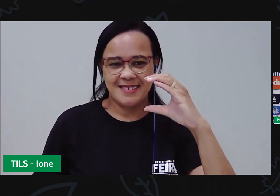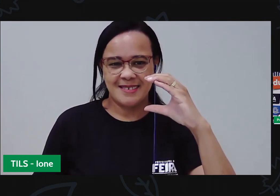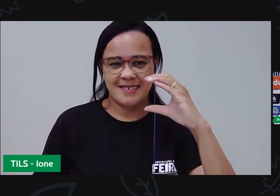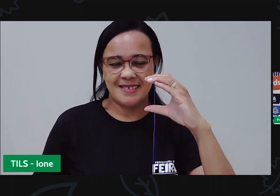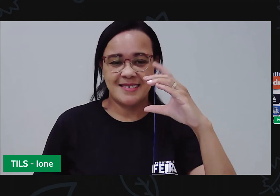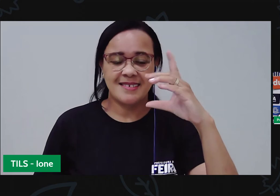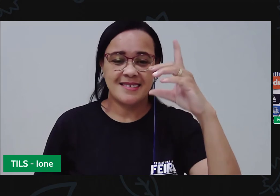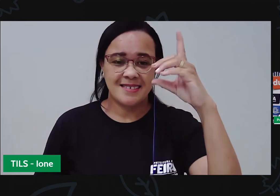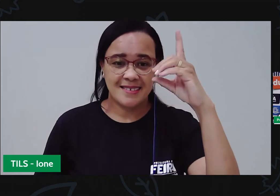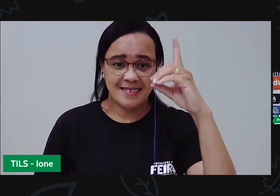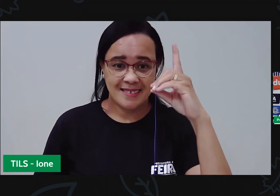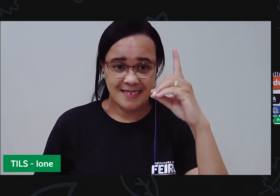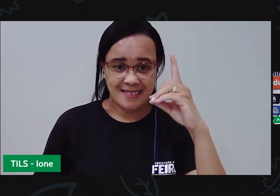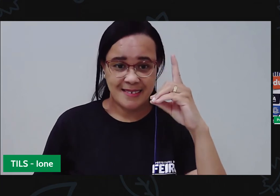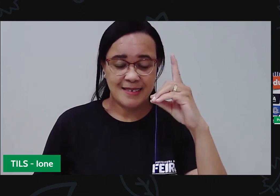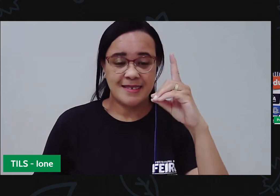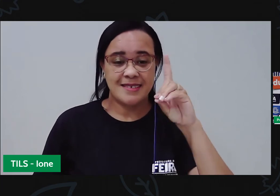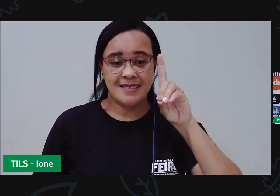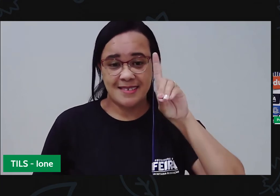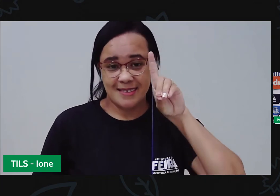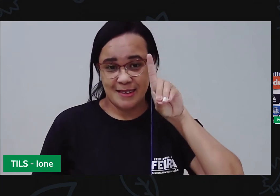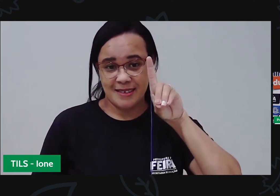Letra D.